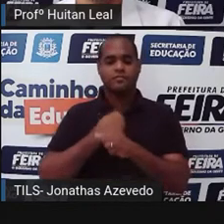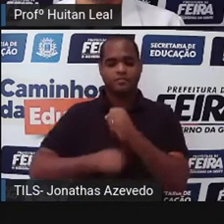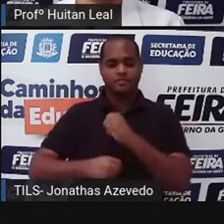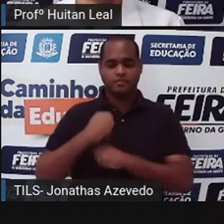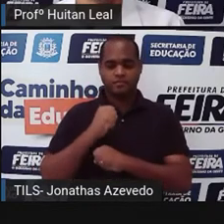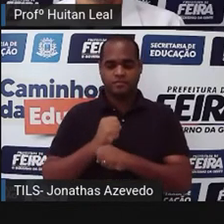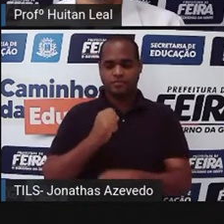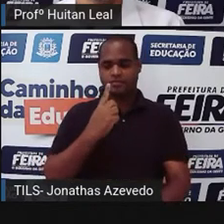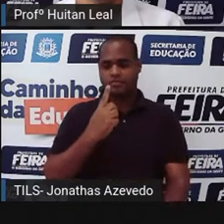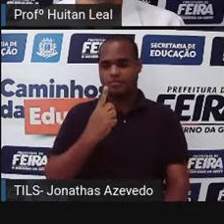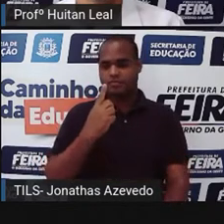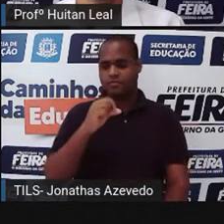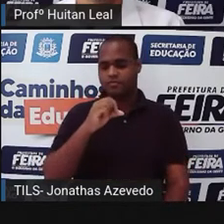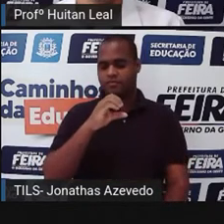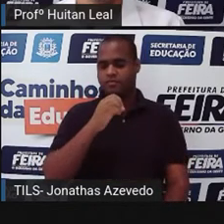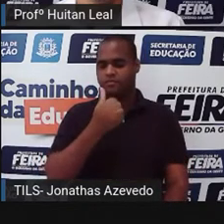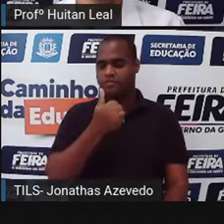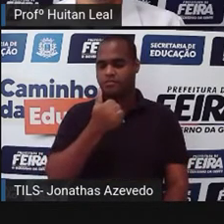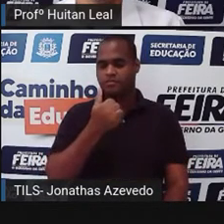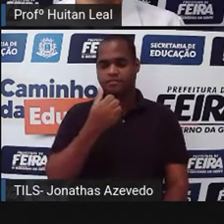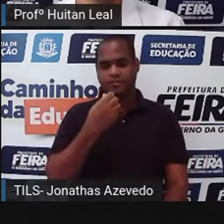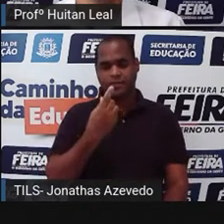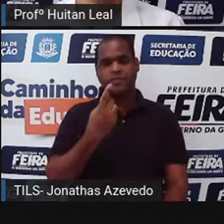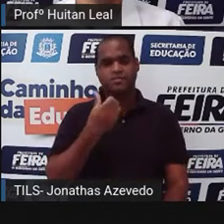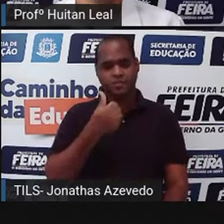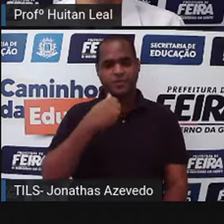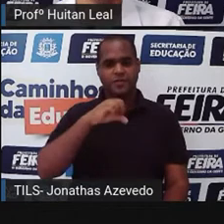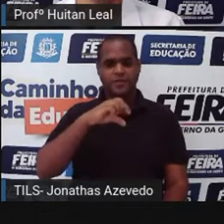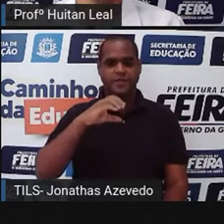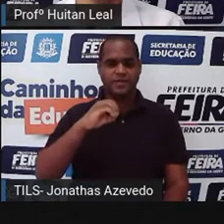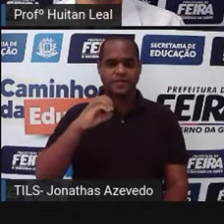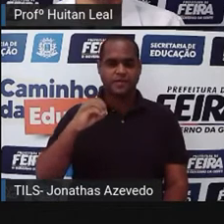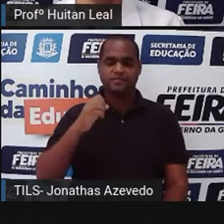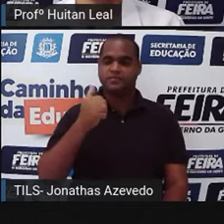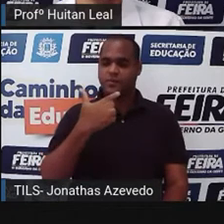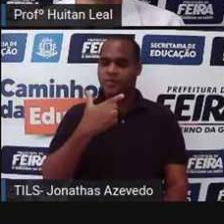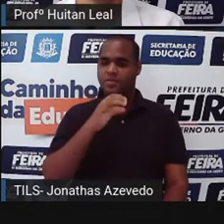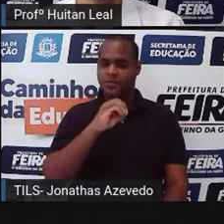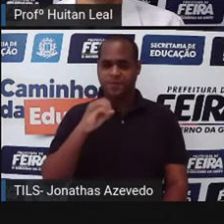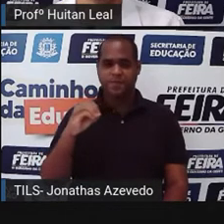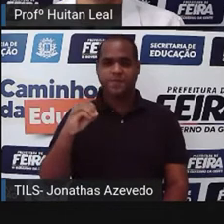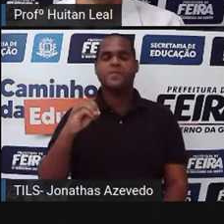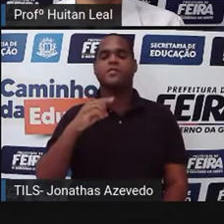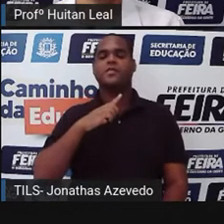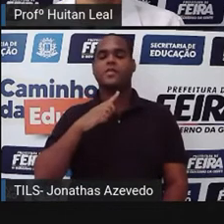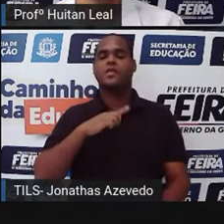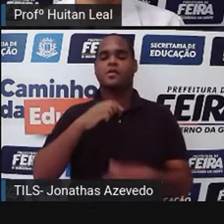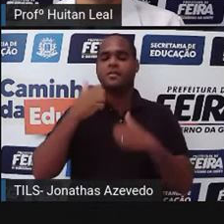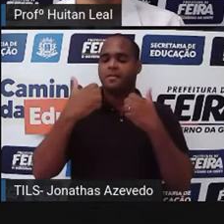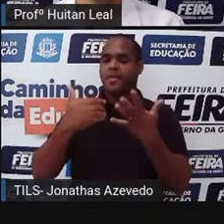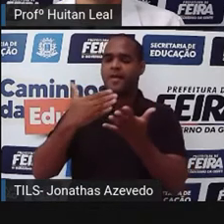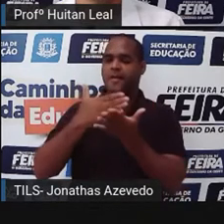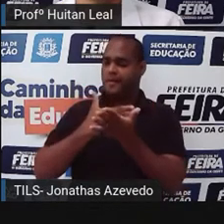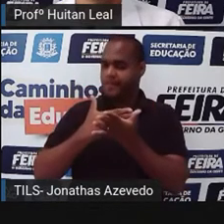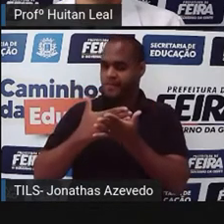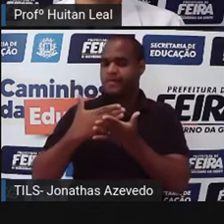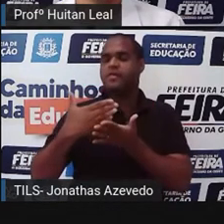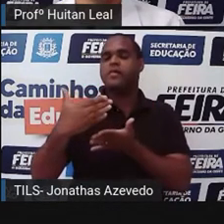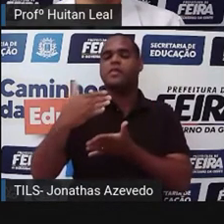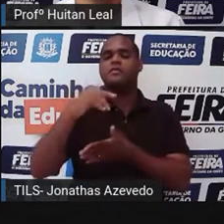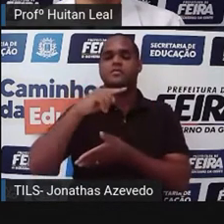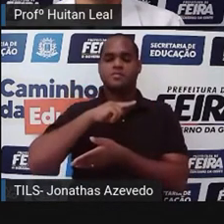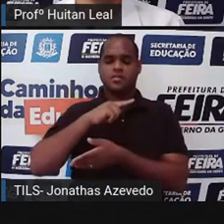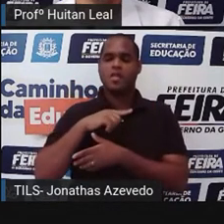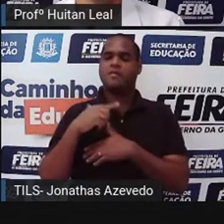com a expansão dos jornais no país. Então, com o crescimento das empresas jornalísticas no país também, os textos de